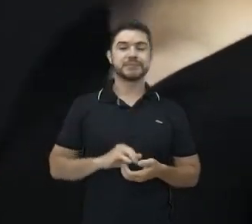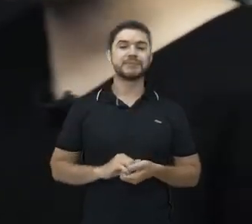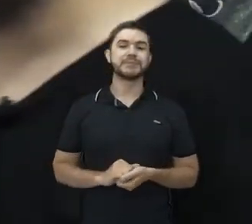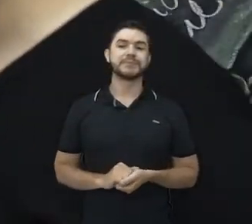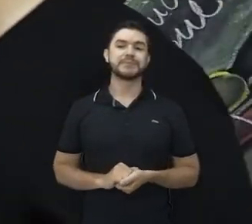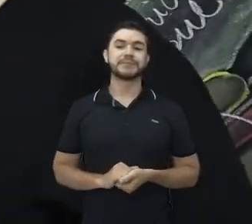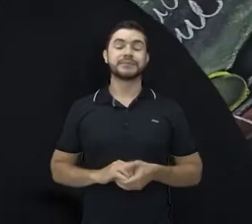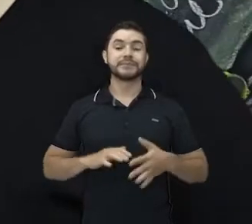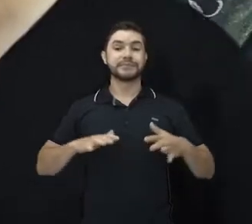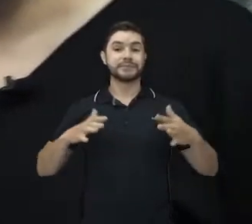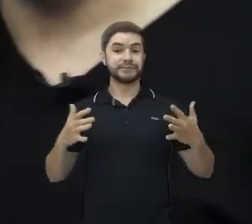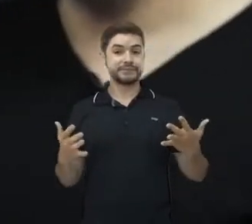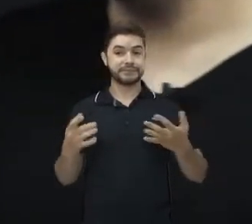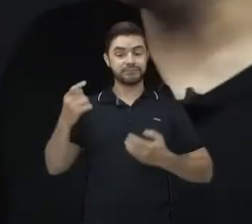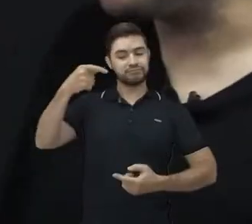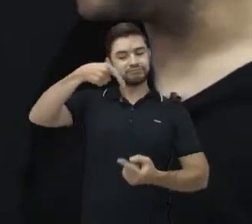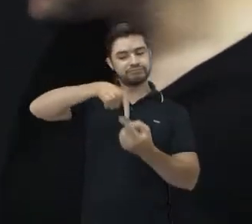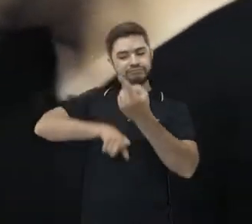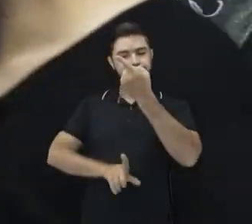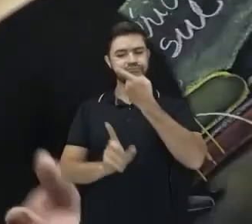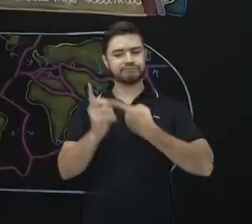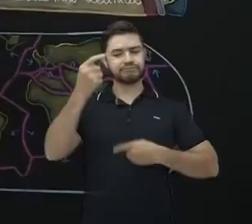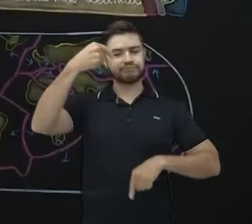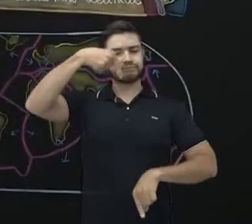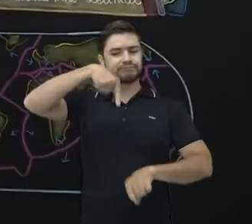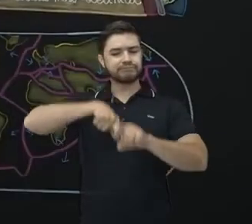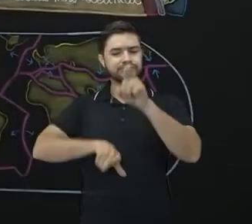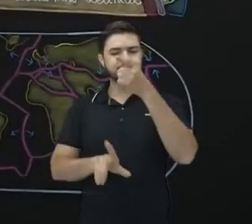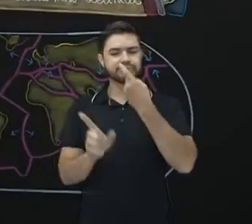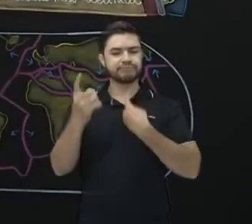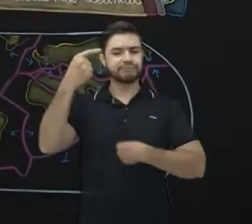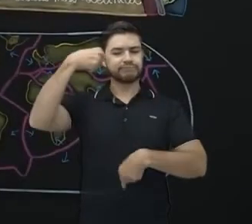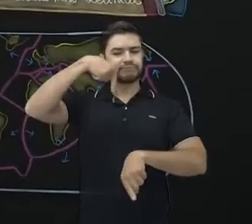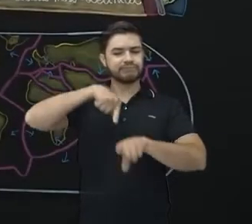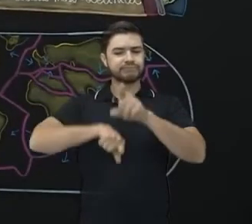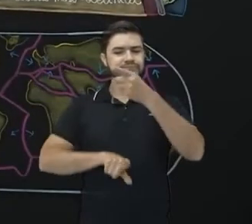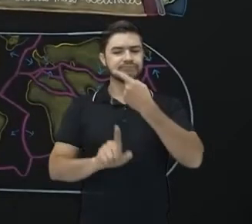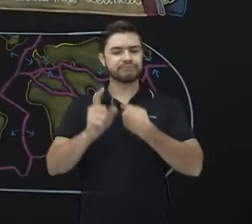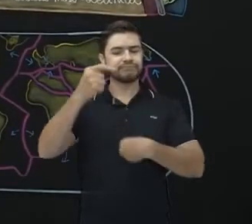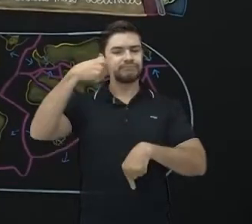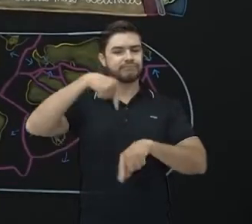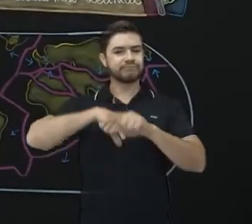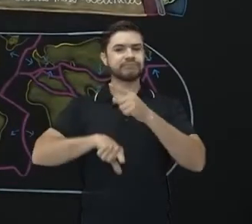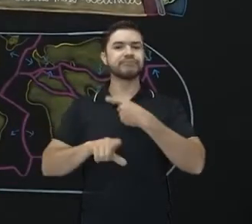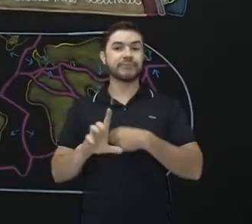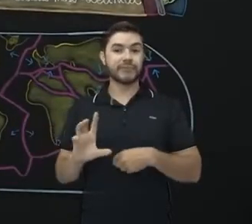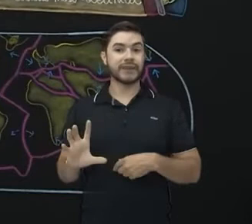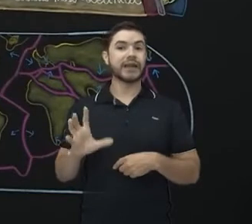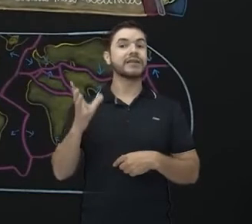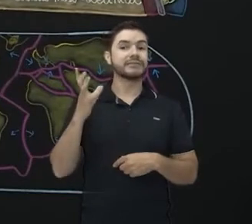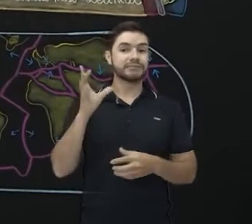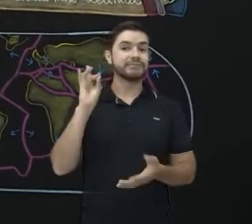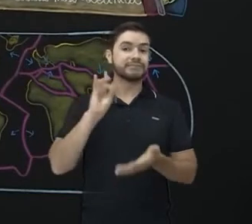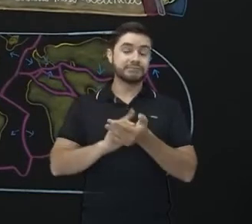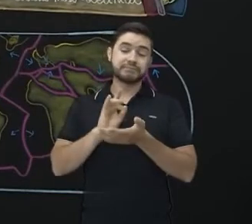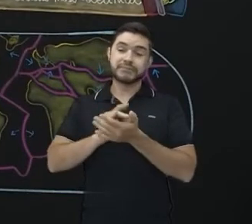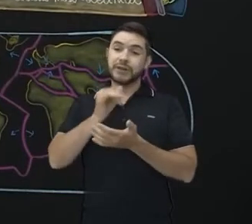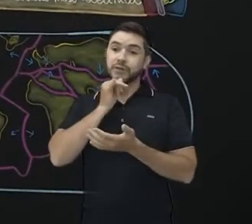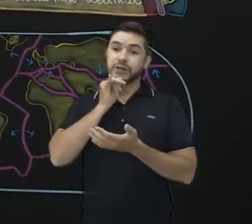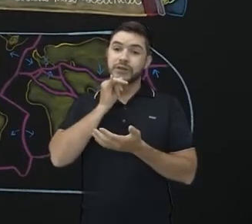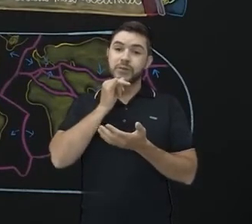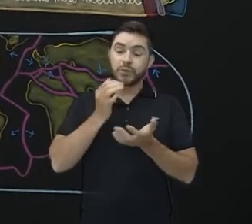Essa corrente de convecção, ela é muito importante porque ela tem várias coisas. Desde o balão, que acaba sendo elevado para o sol,